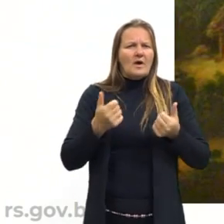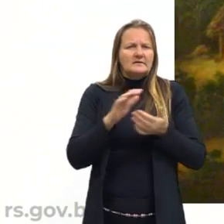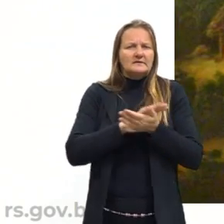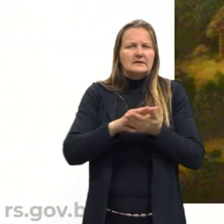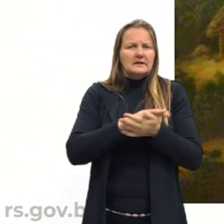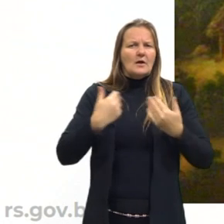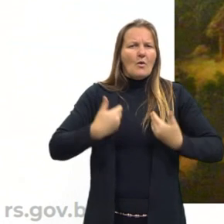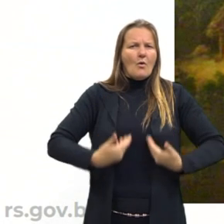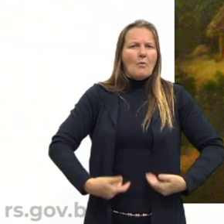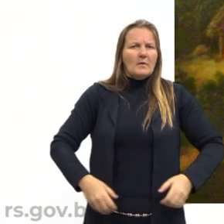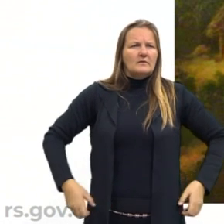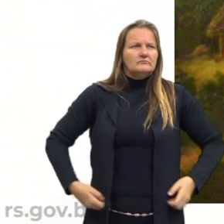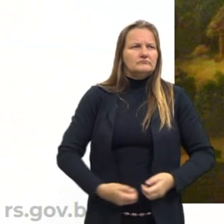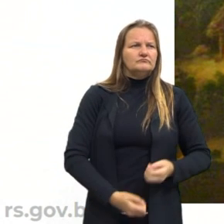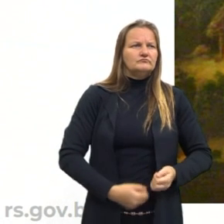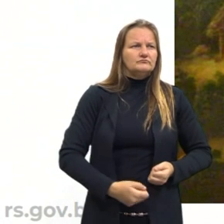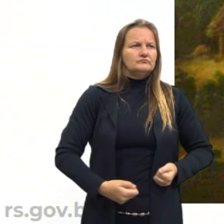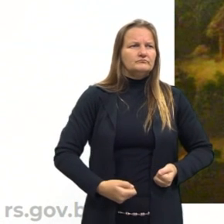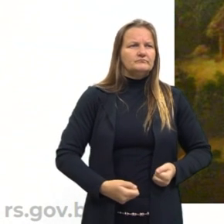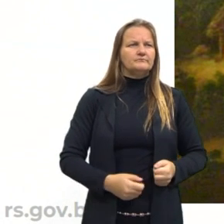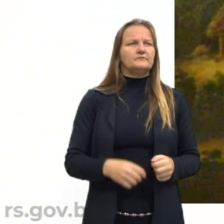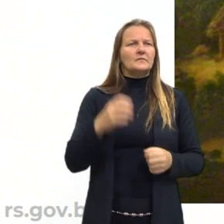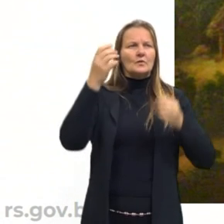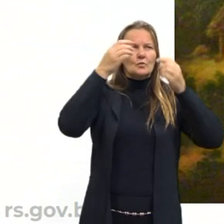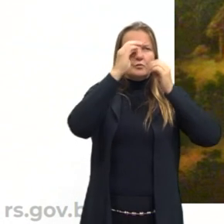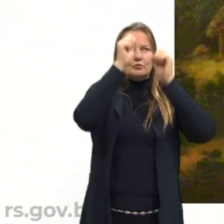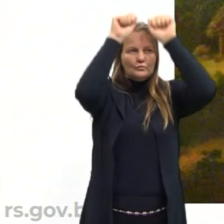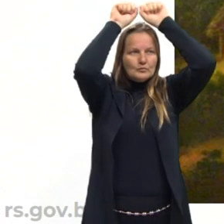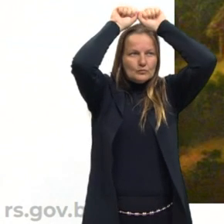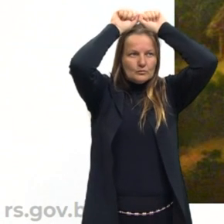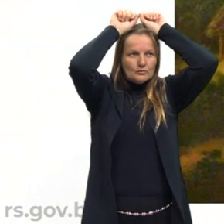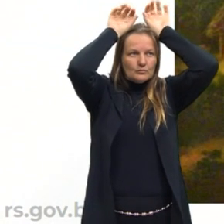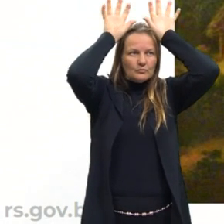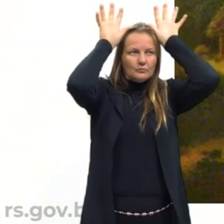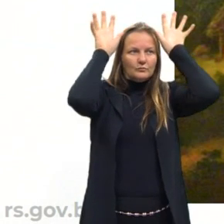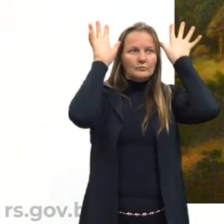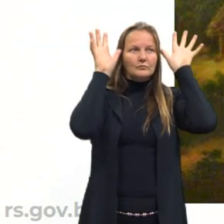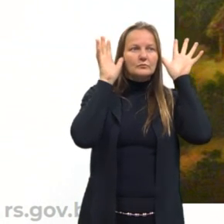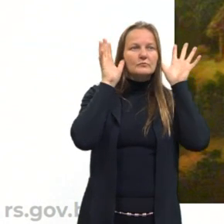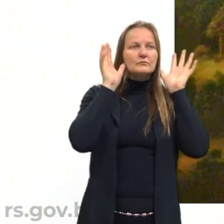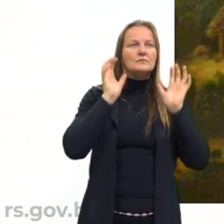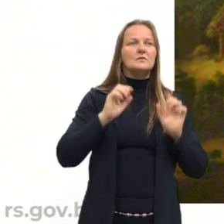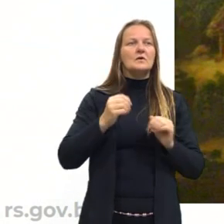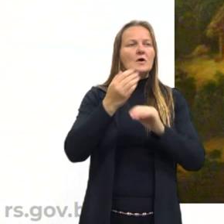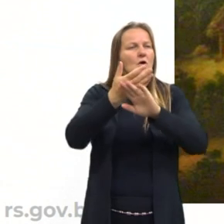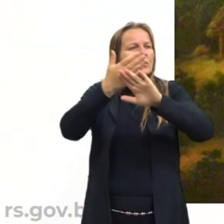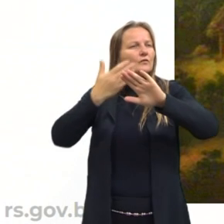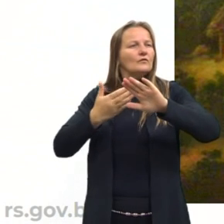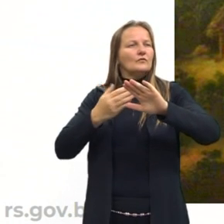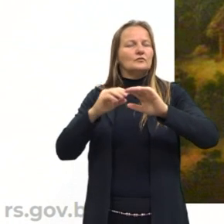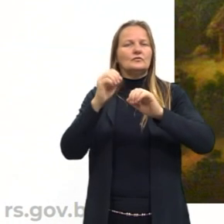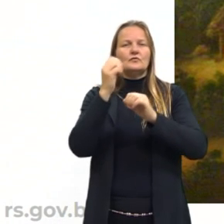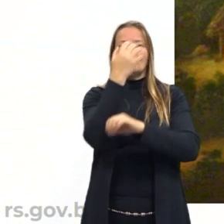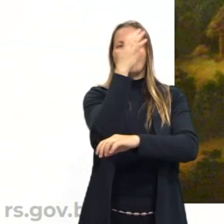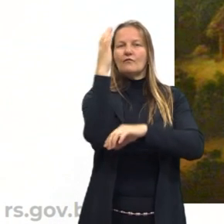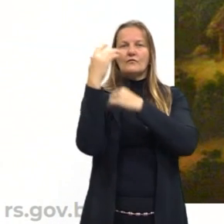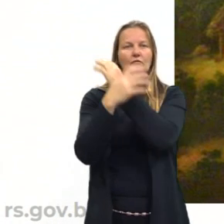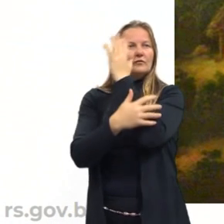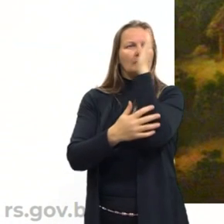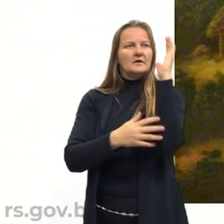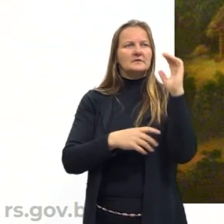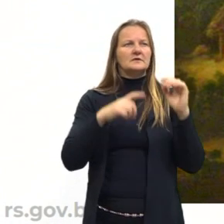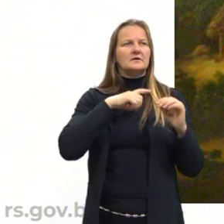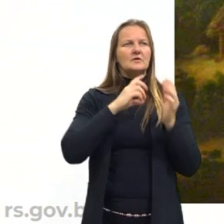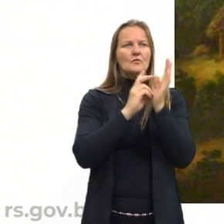uma roupa aqui na cintura, com cocar, no fundo, uma floresta, lá no fundo, uma casa